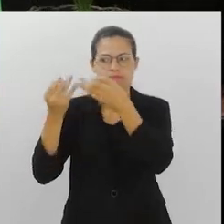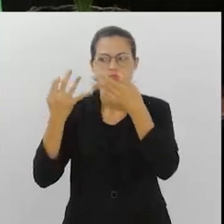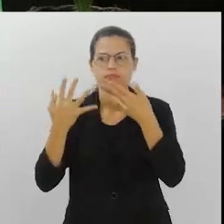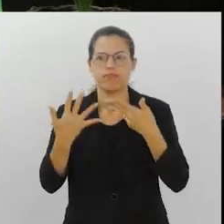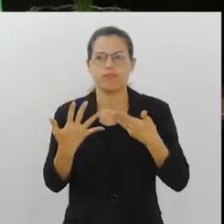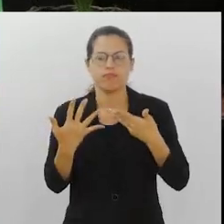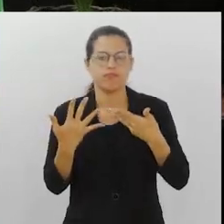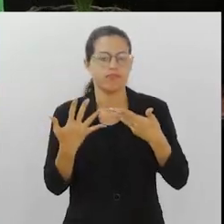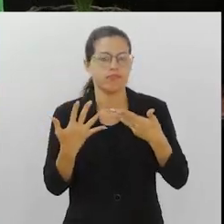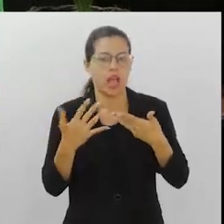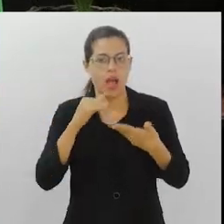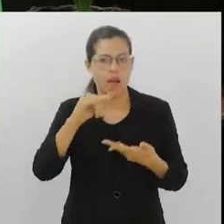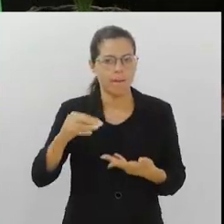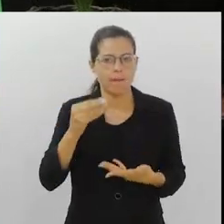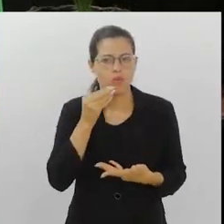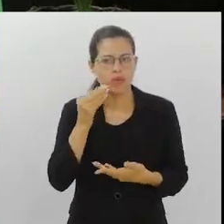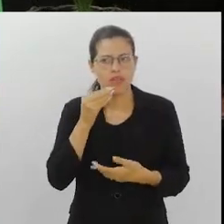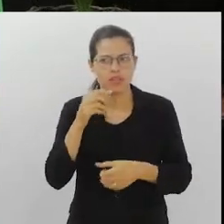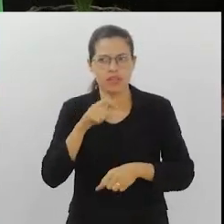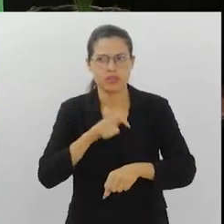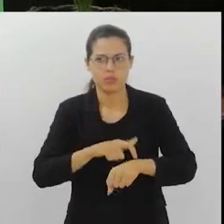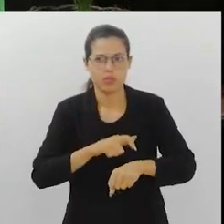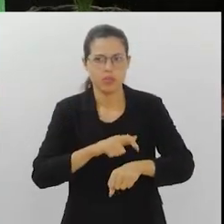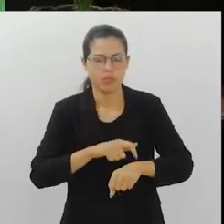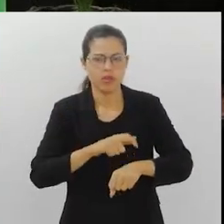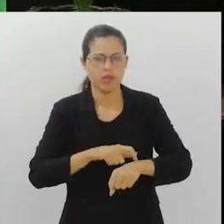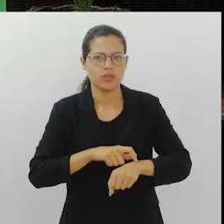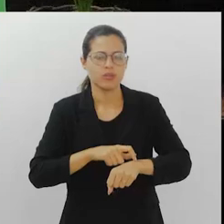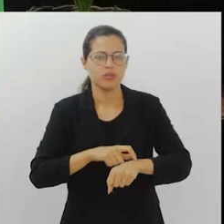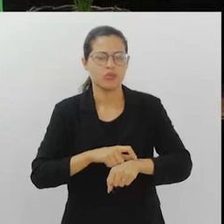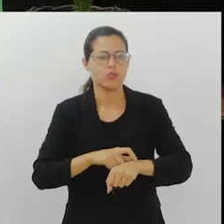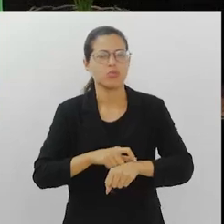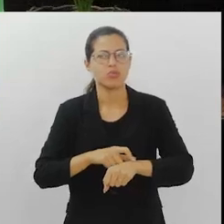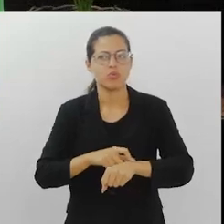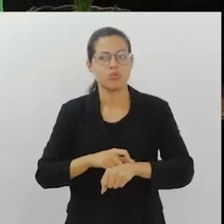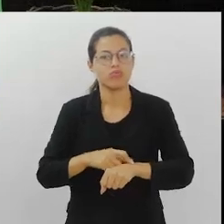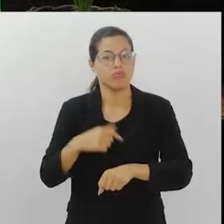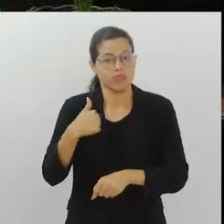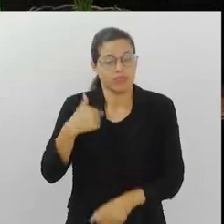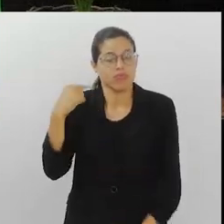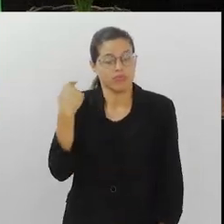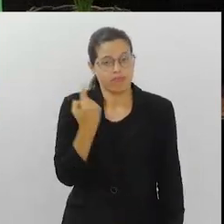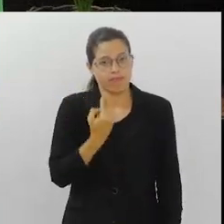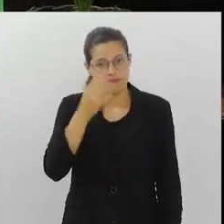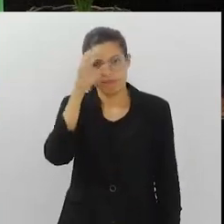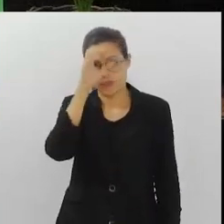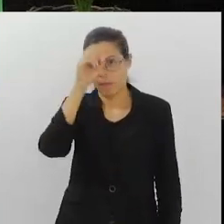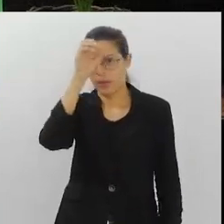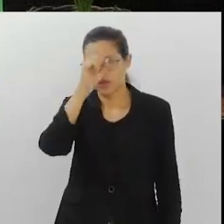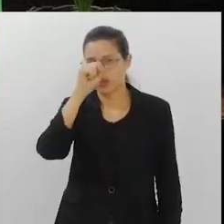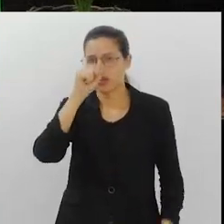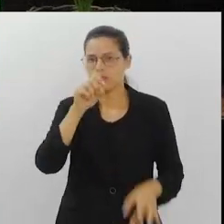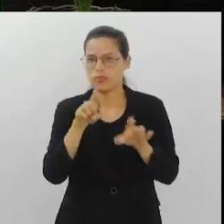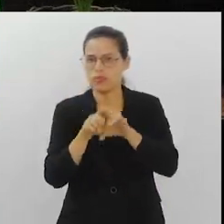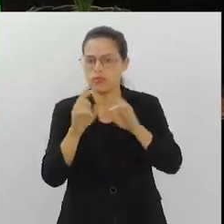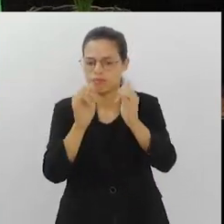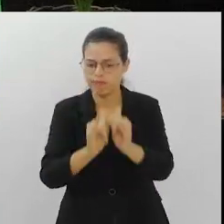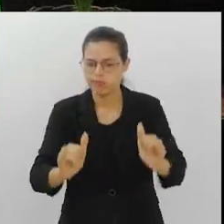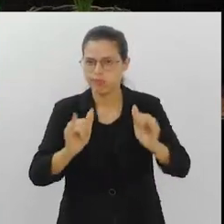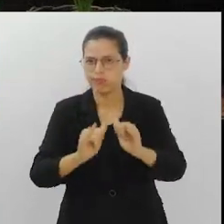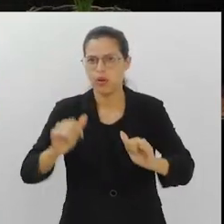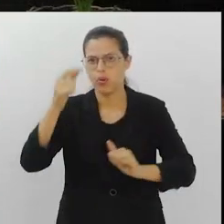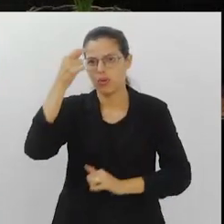agentes todos e aproveitar esse momento para nos educar e também conscientizar